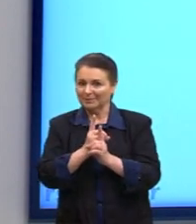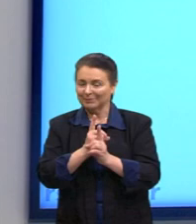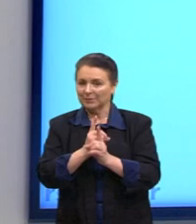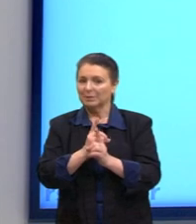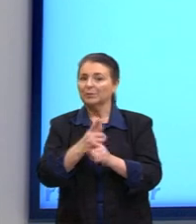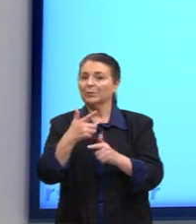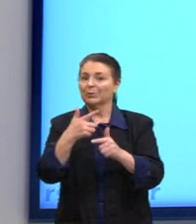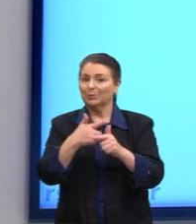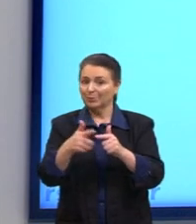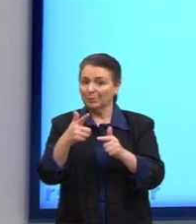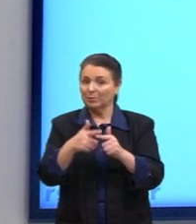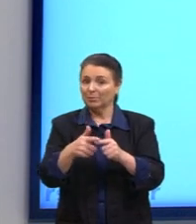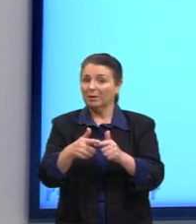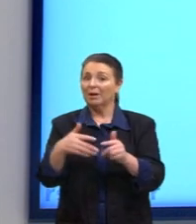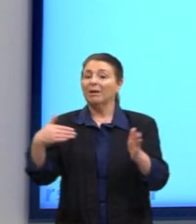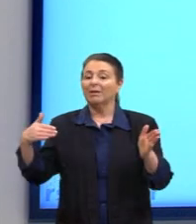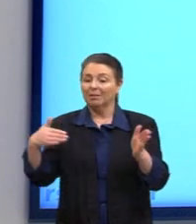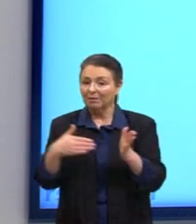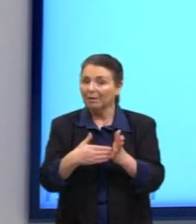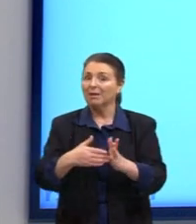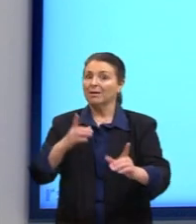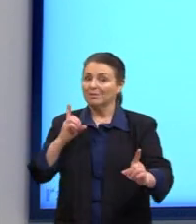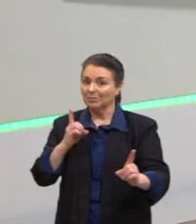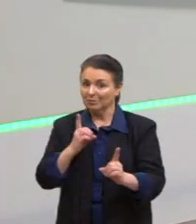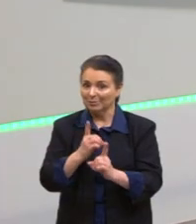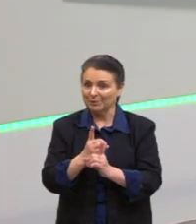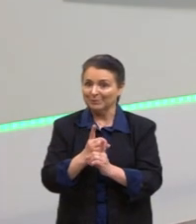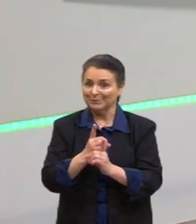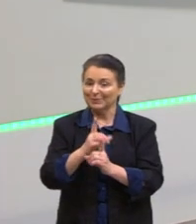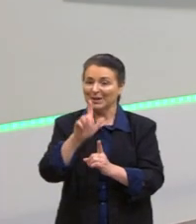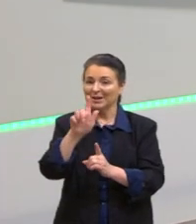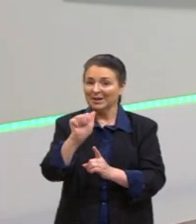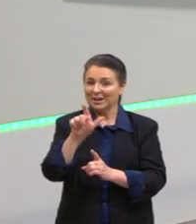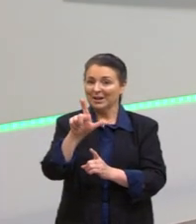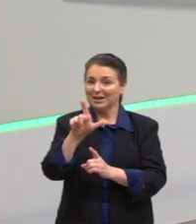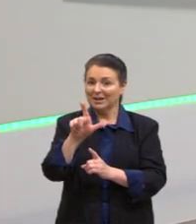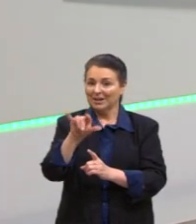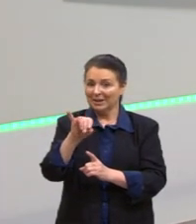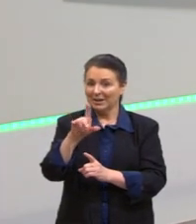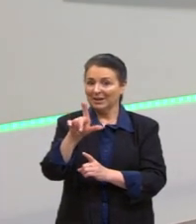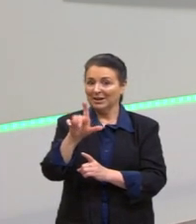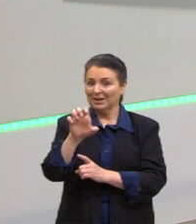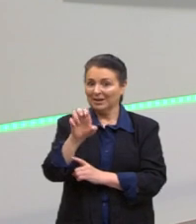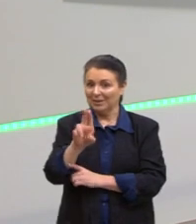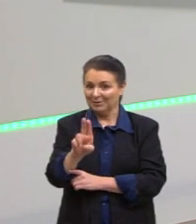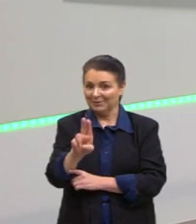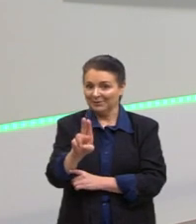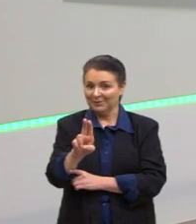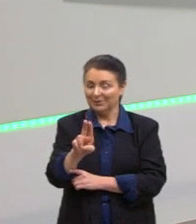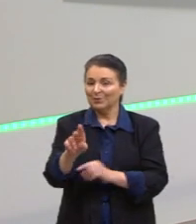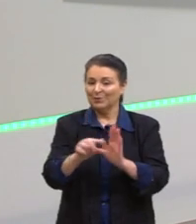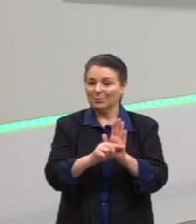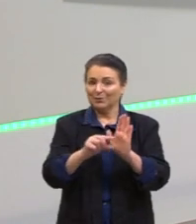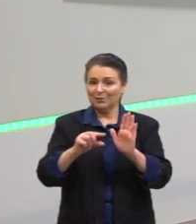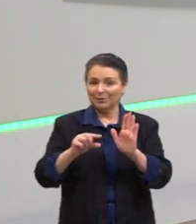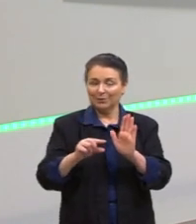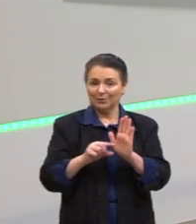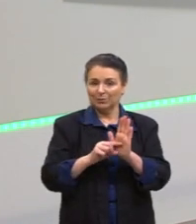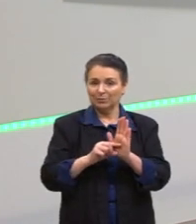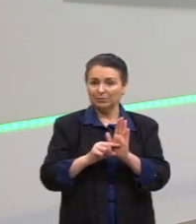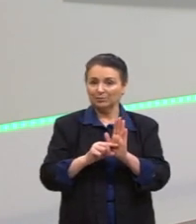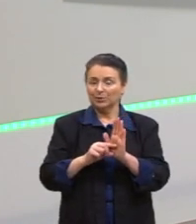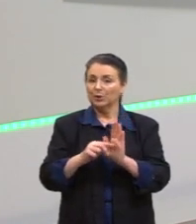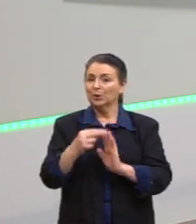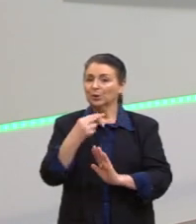problema é descobri-las. Galileu, veja a importância da ciência, né, nós não podemos ser